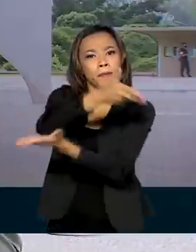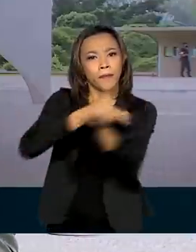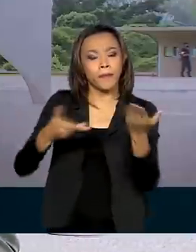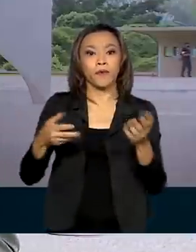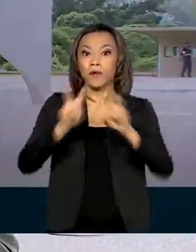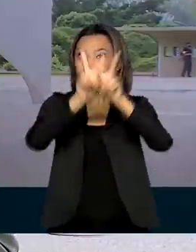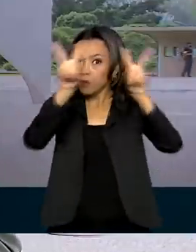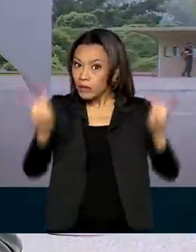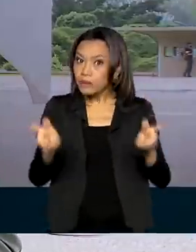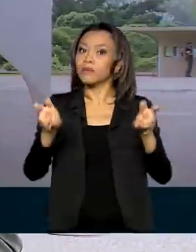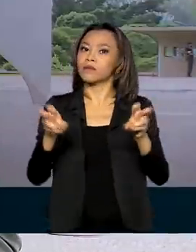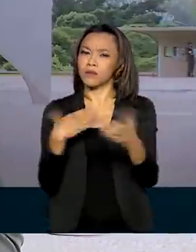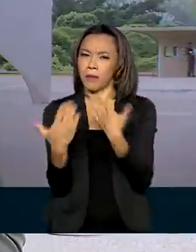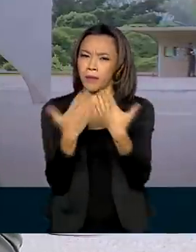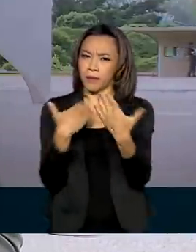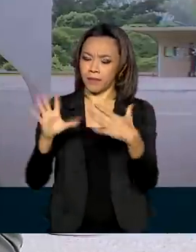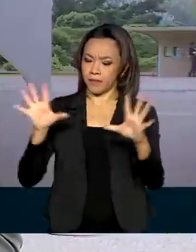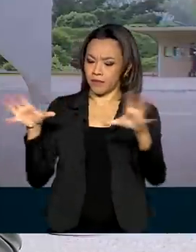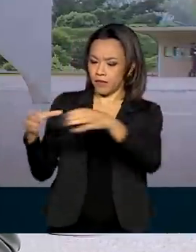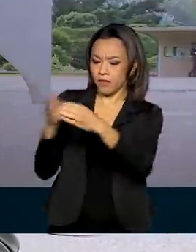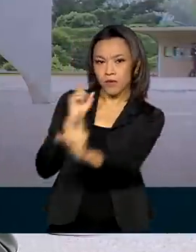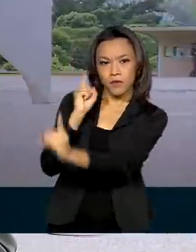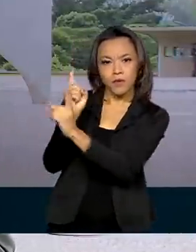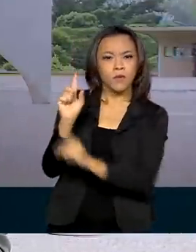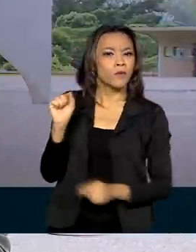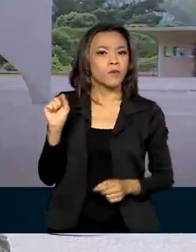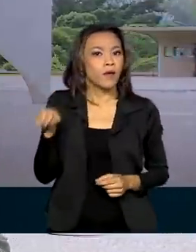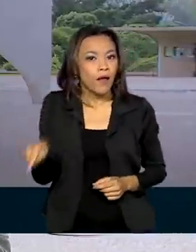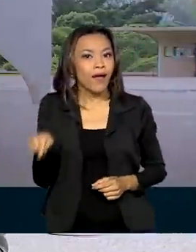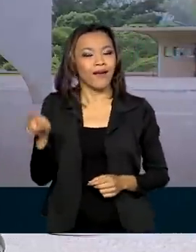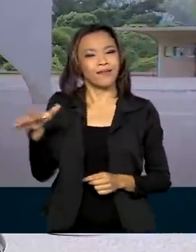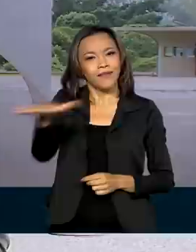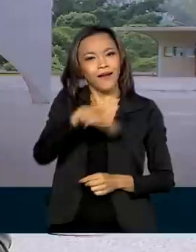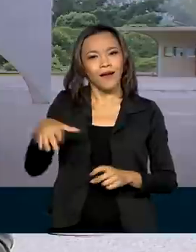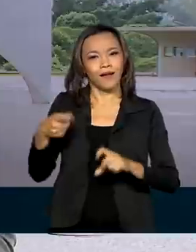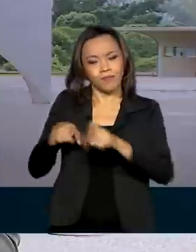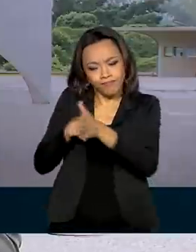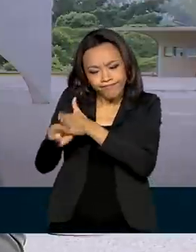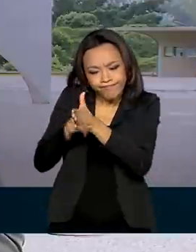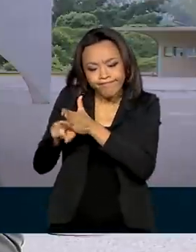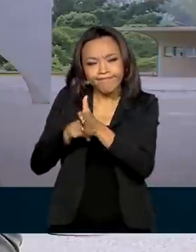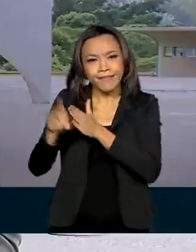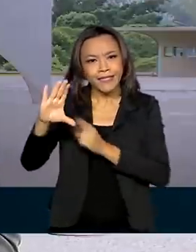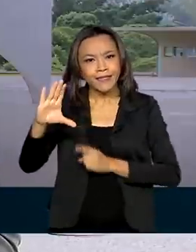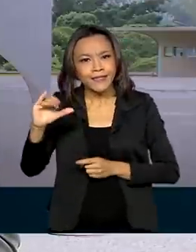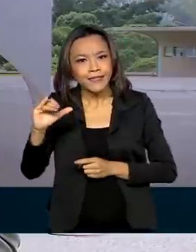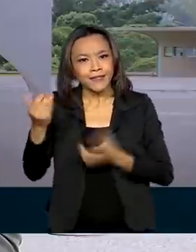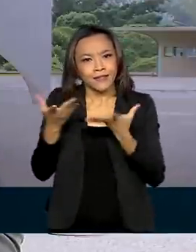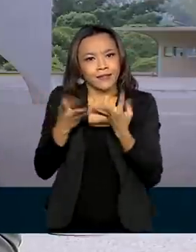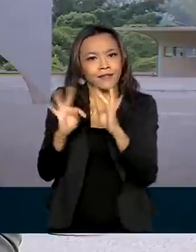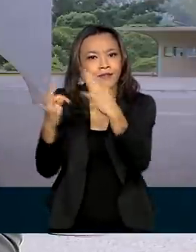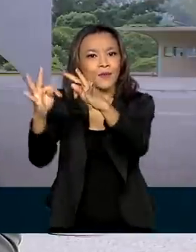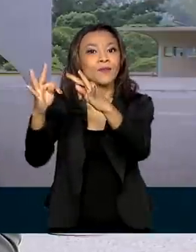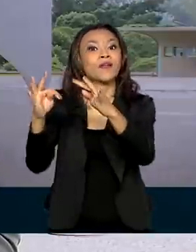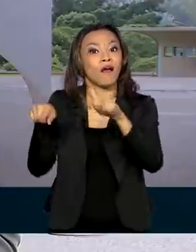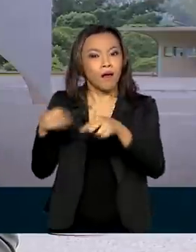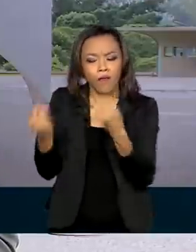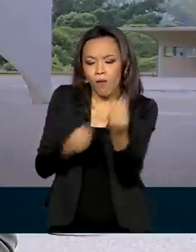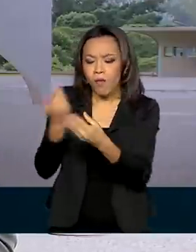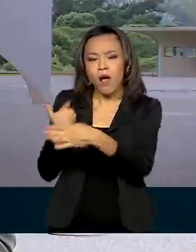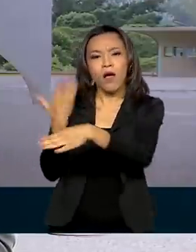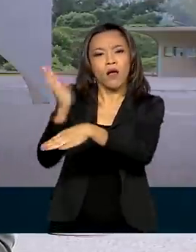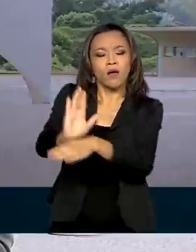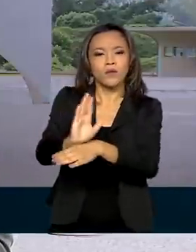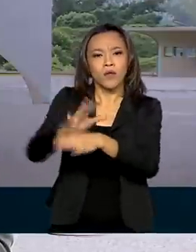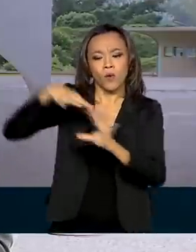assunto que deve ser discutido na cúpula hoje é a questão da cooperação científica e tecnológica, como a ciência e a tecnologia devem ajudar o mundo